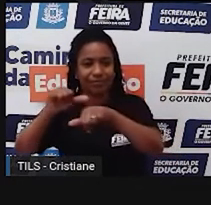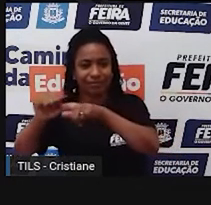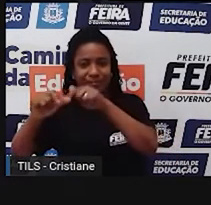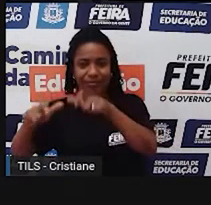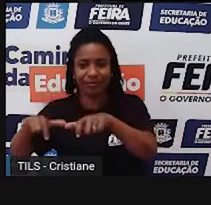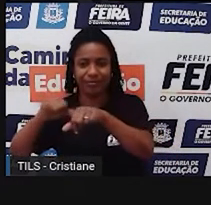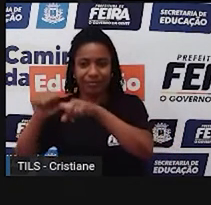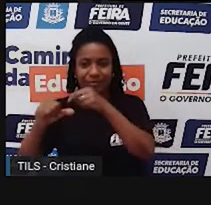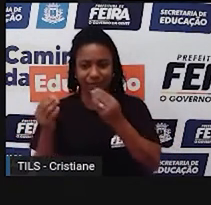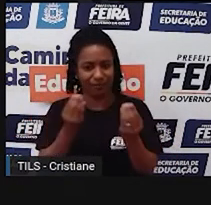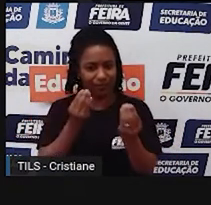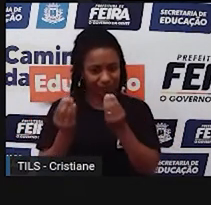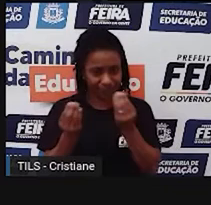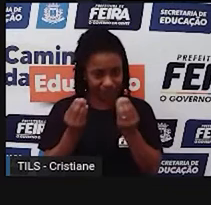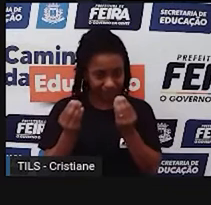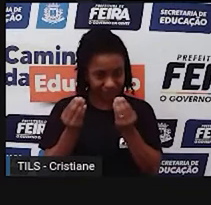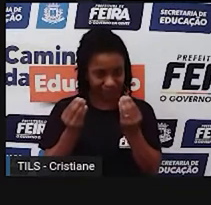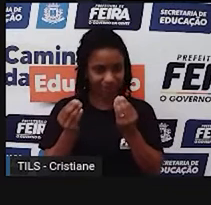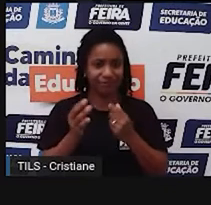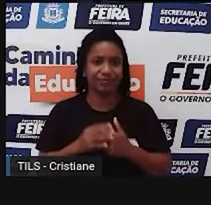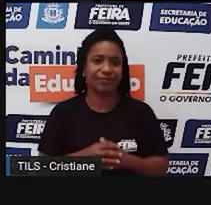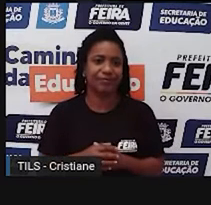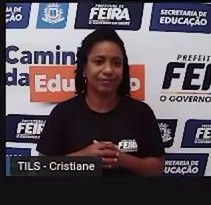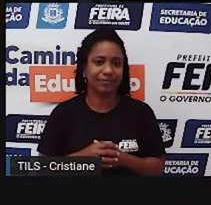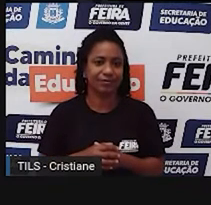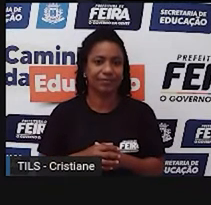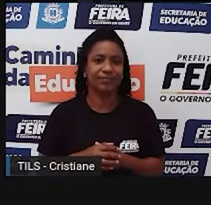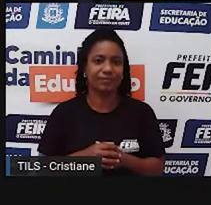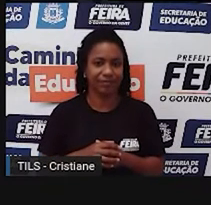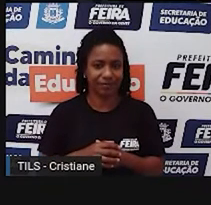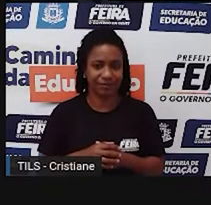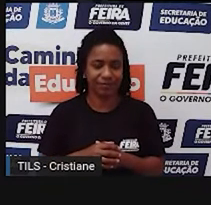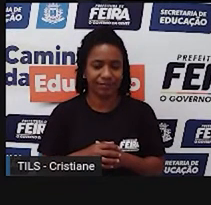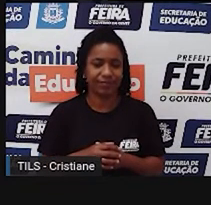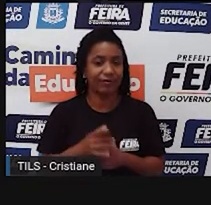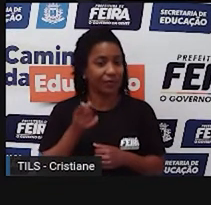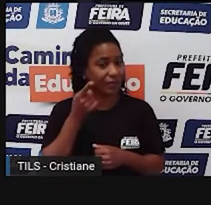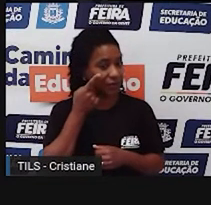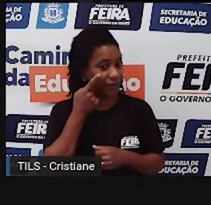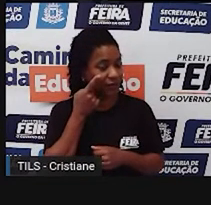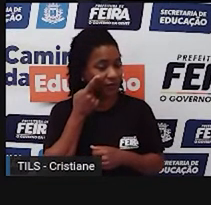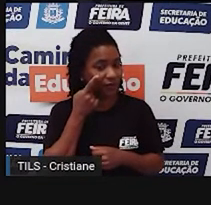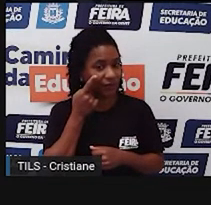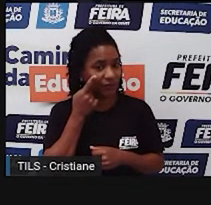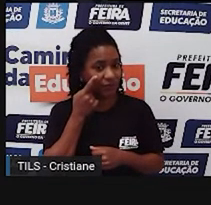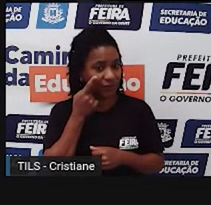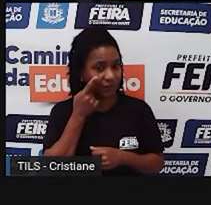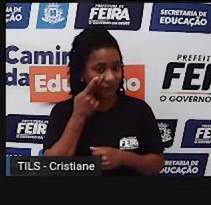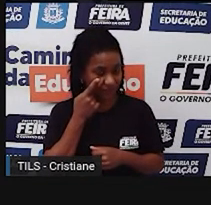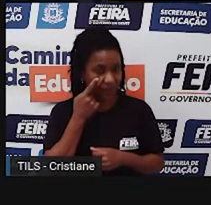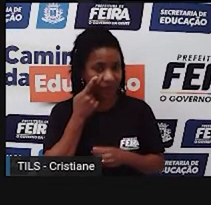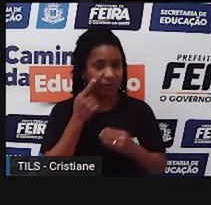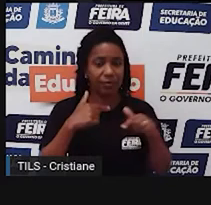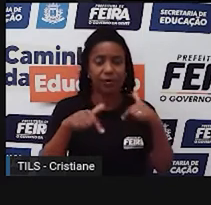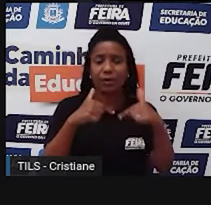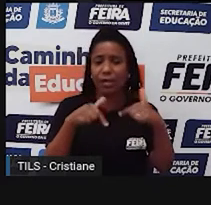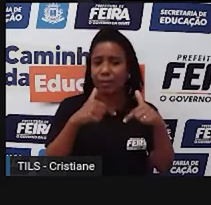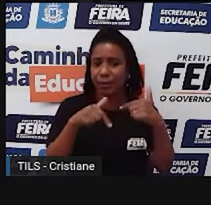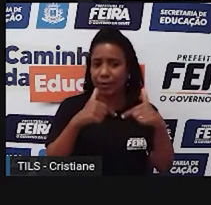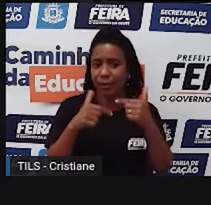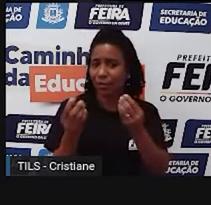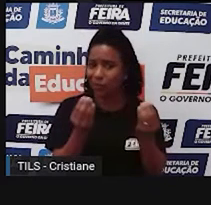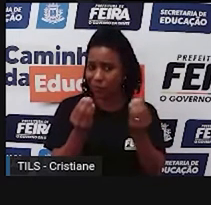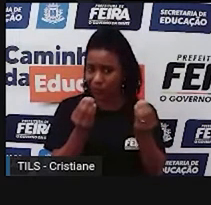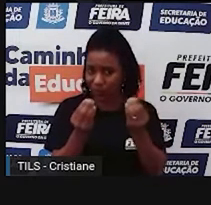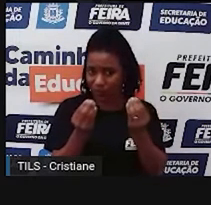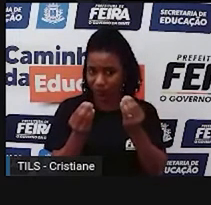transformam o espaço. Como é que é isso? Em primeiro lugar, vamos entender quais são, né, essas atividades humanas. Nós temos as